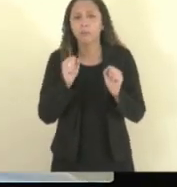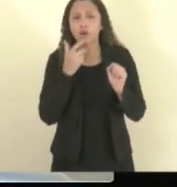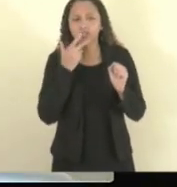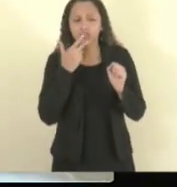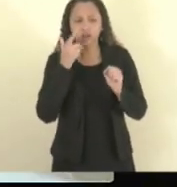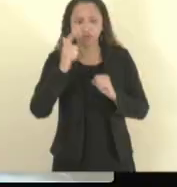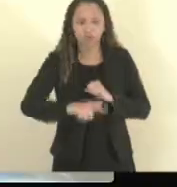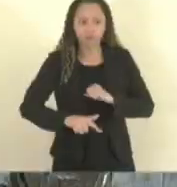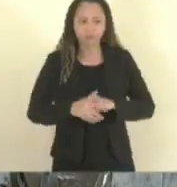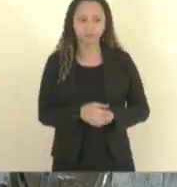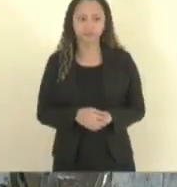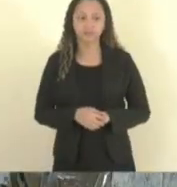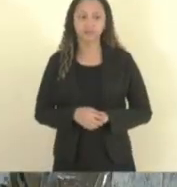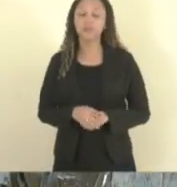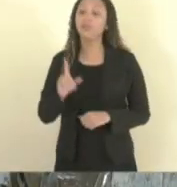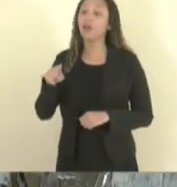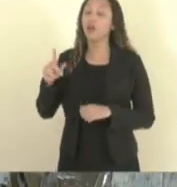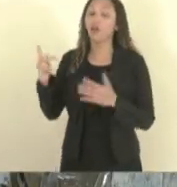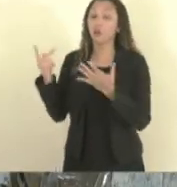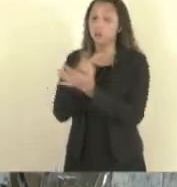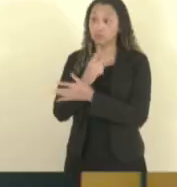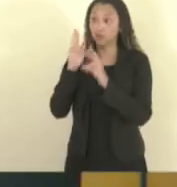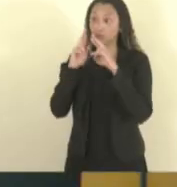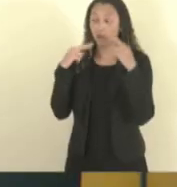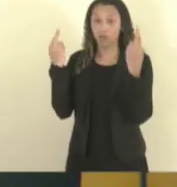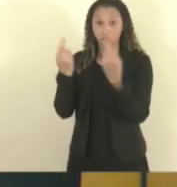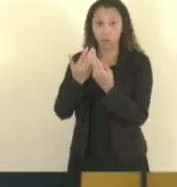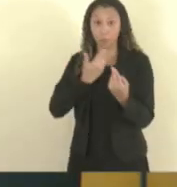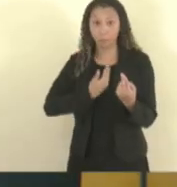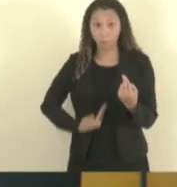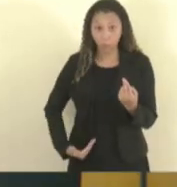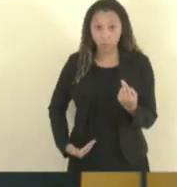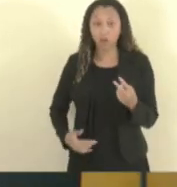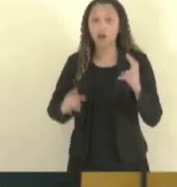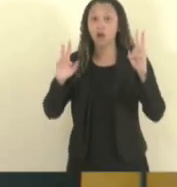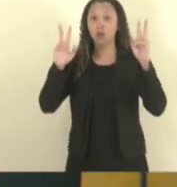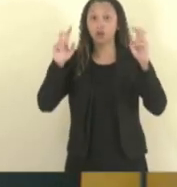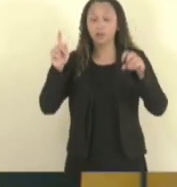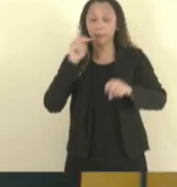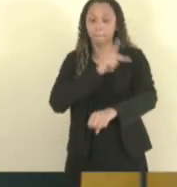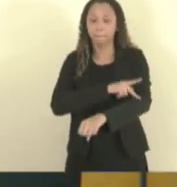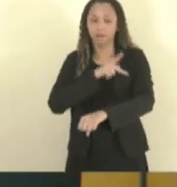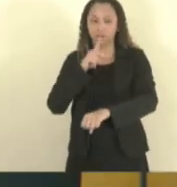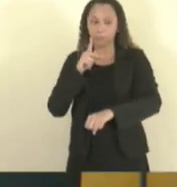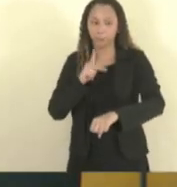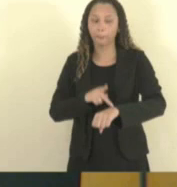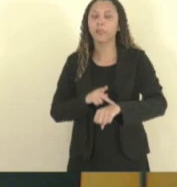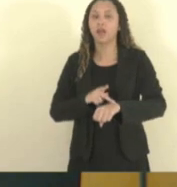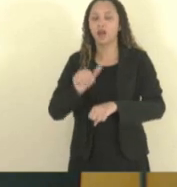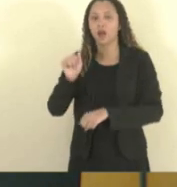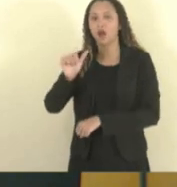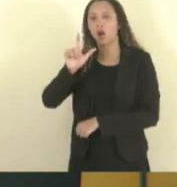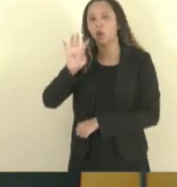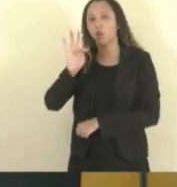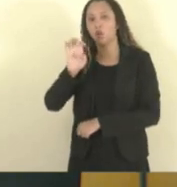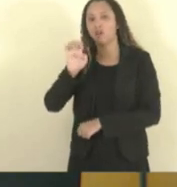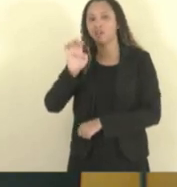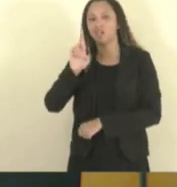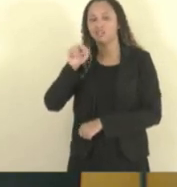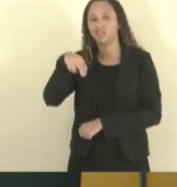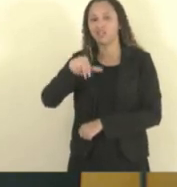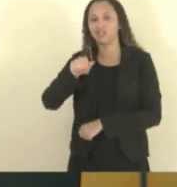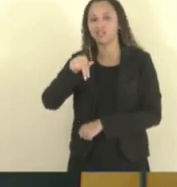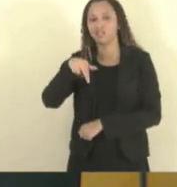É uma realização de uma audiência pública com o tema Pedagogia da Alternância, no dia